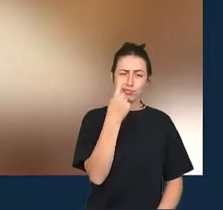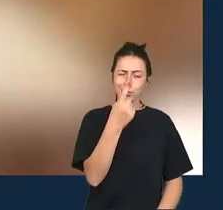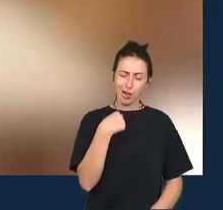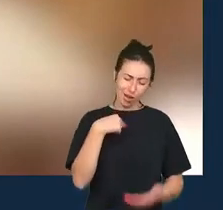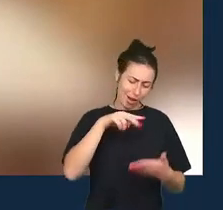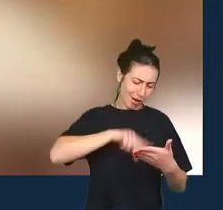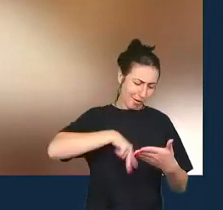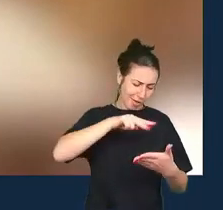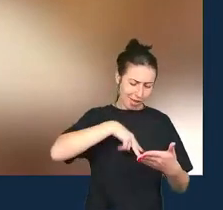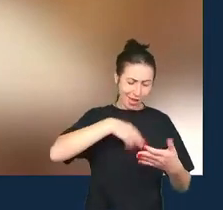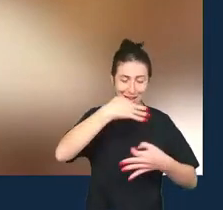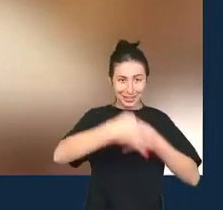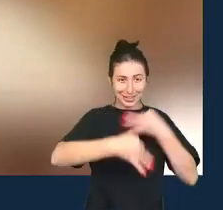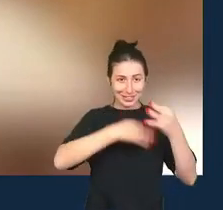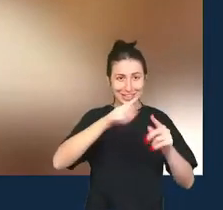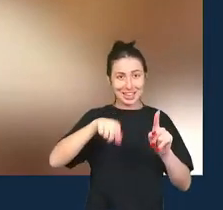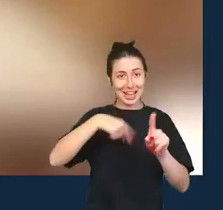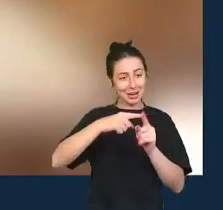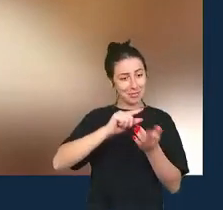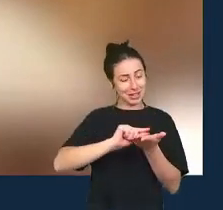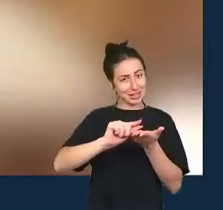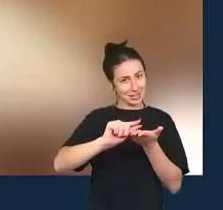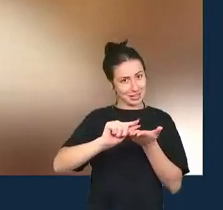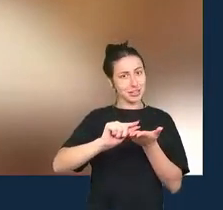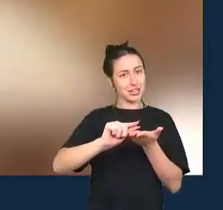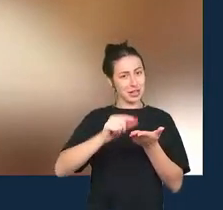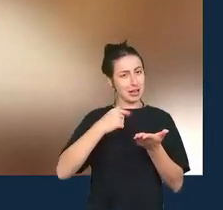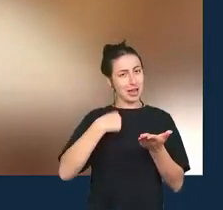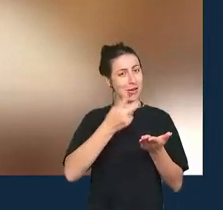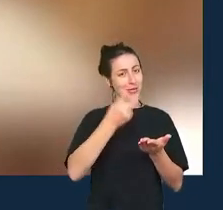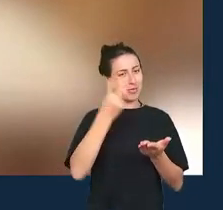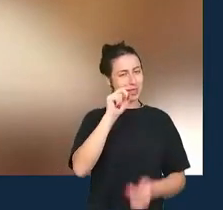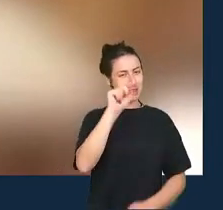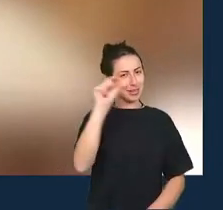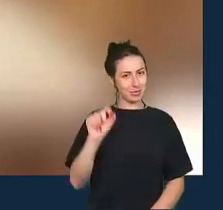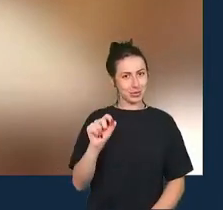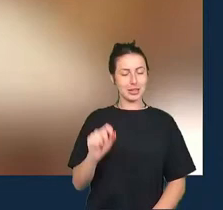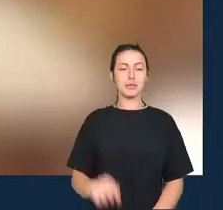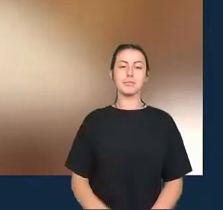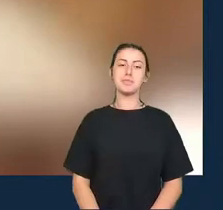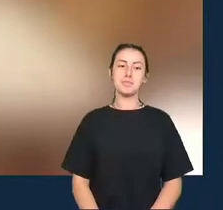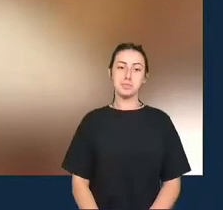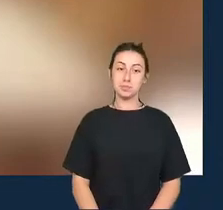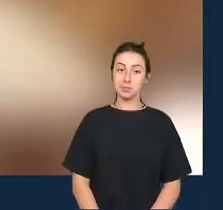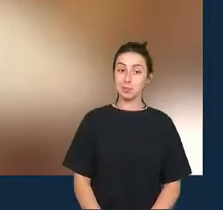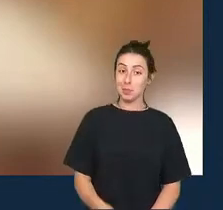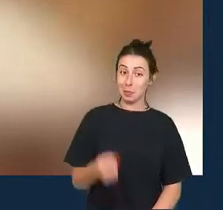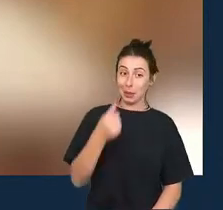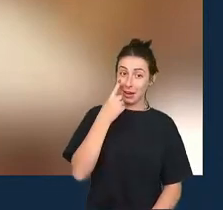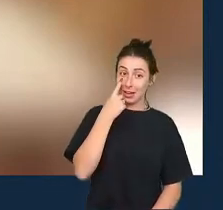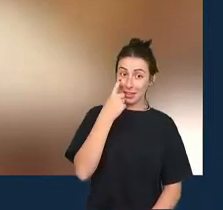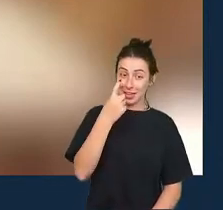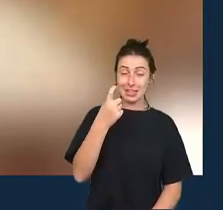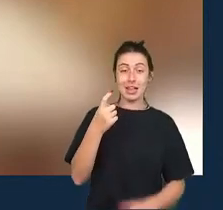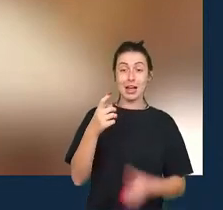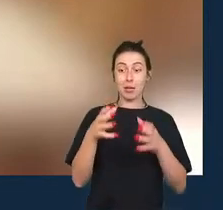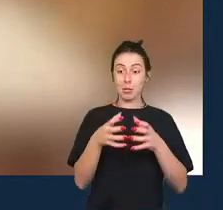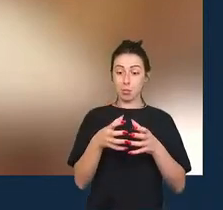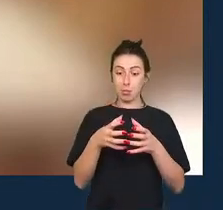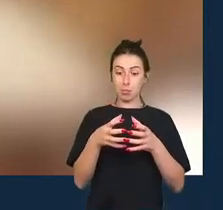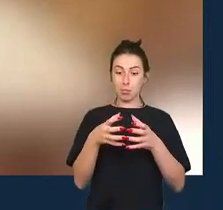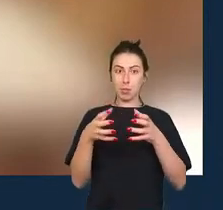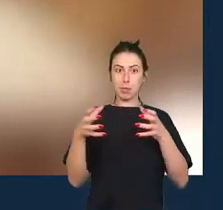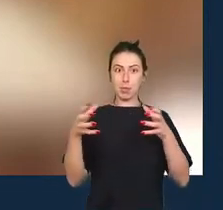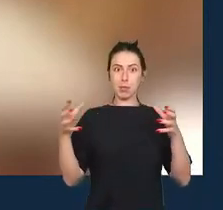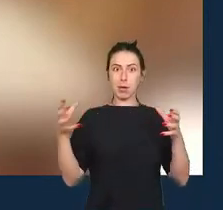artigos eu sei que eu não deveria mas o que é interessante é que a gente vê cada vez mais pessoas criticando os